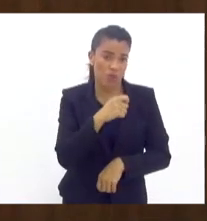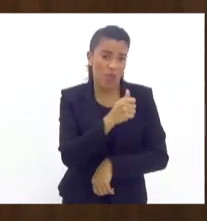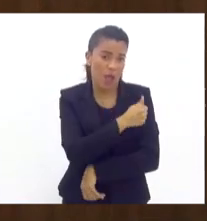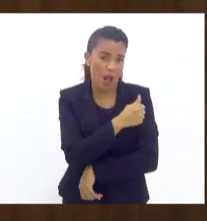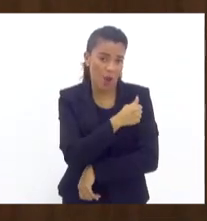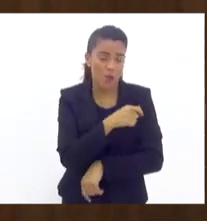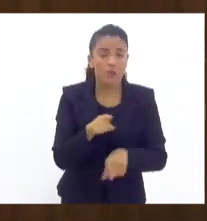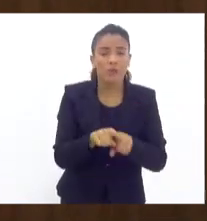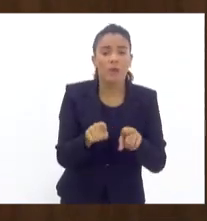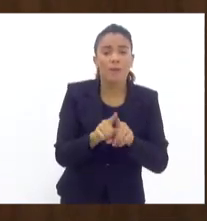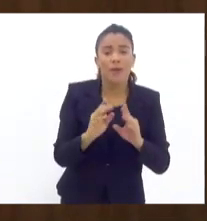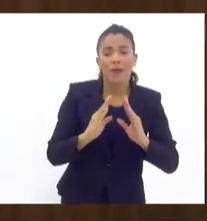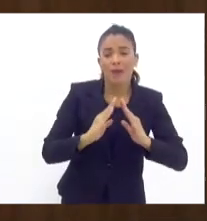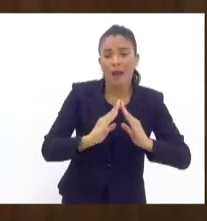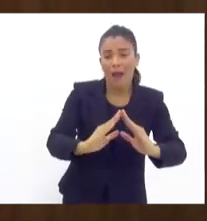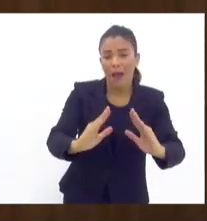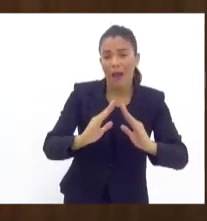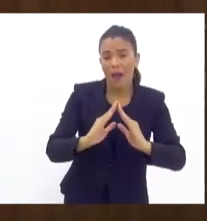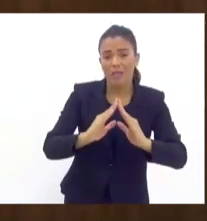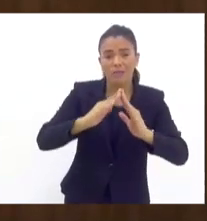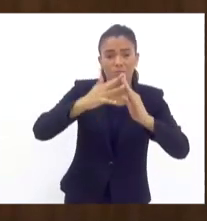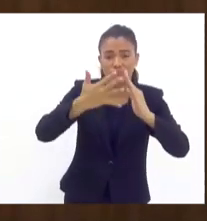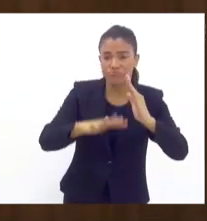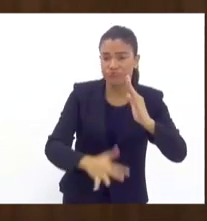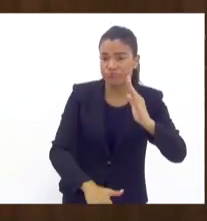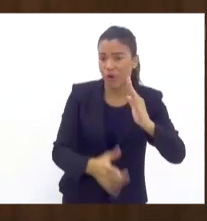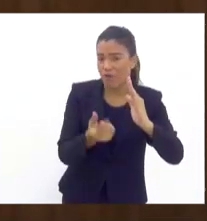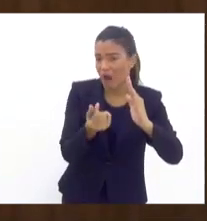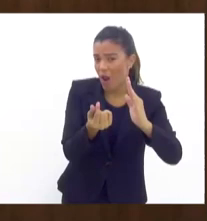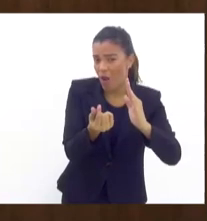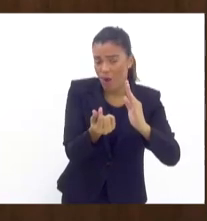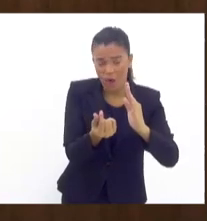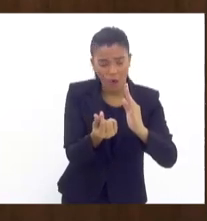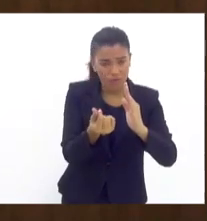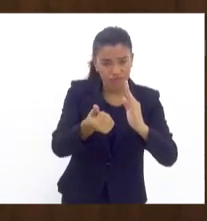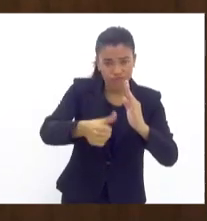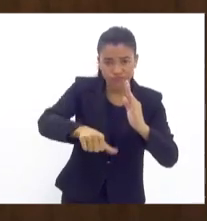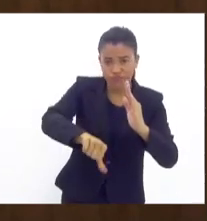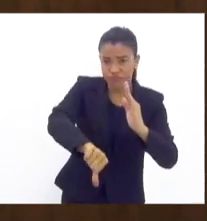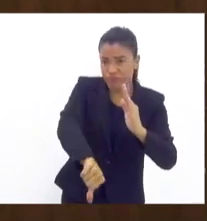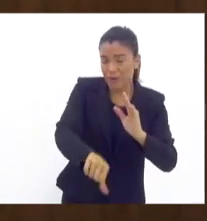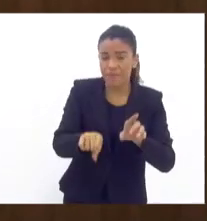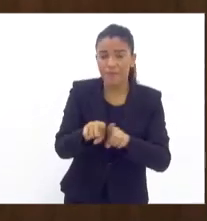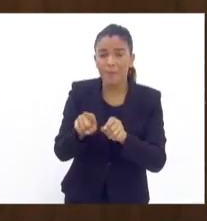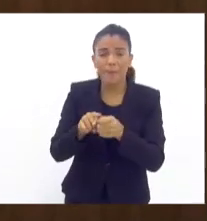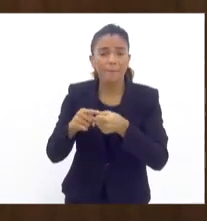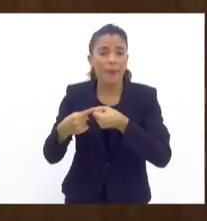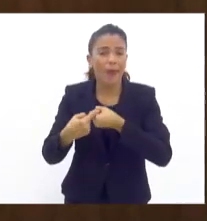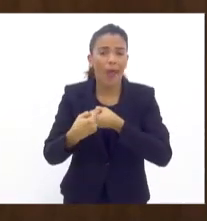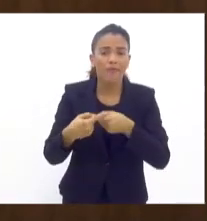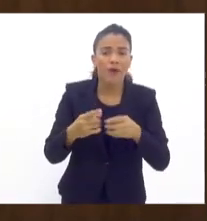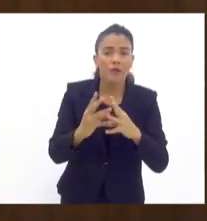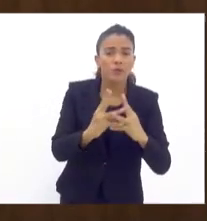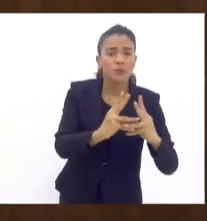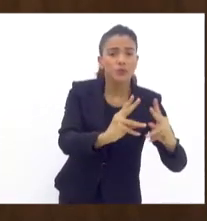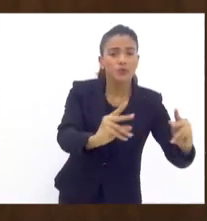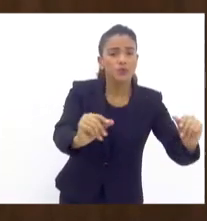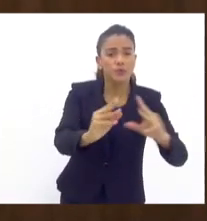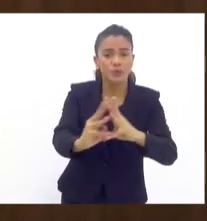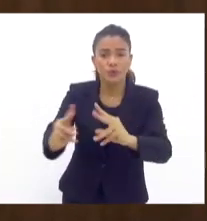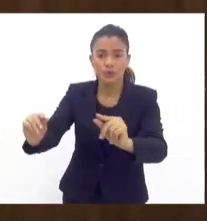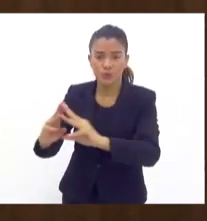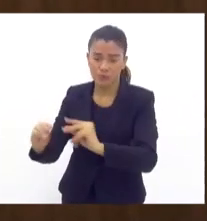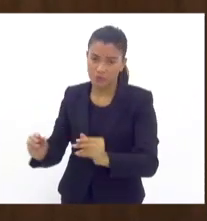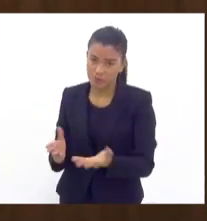imóveis estão cada vez mais desvalorizados e os bairros vão morrendo dessa forma. Já passou da hora,